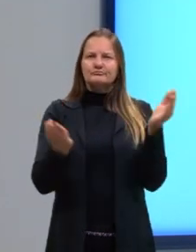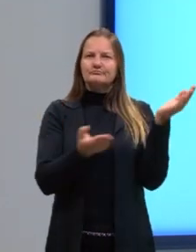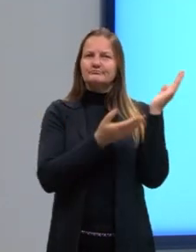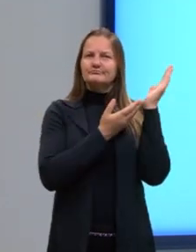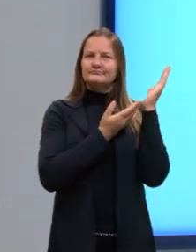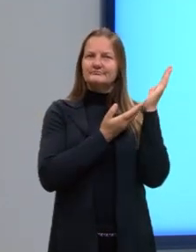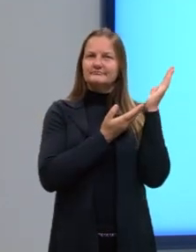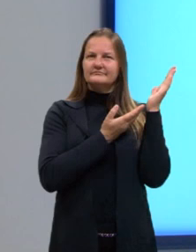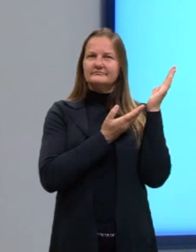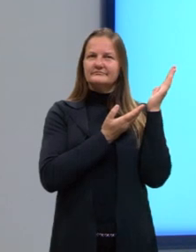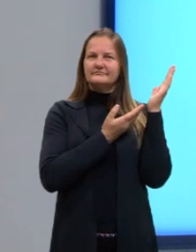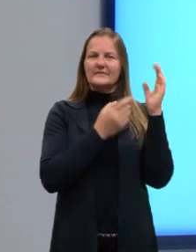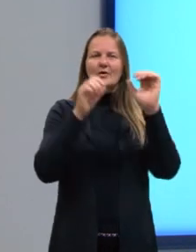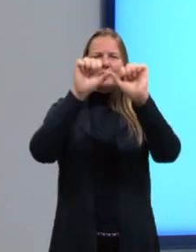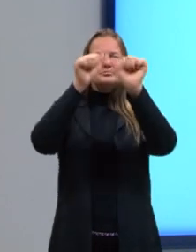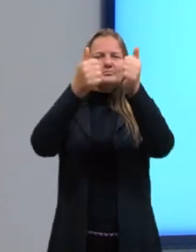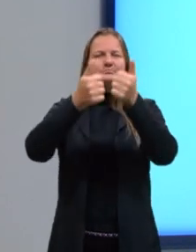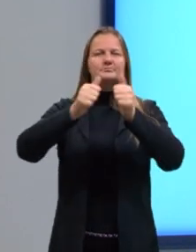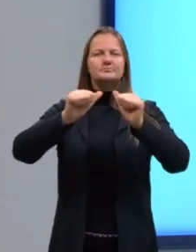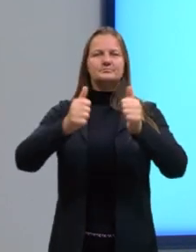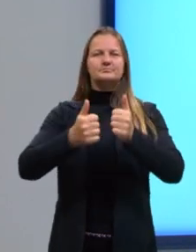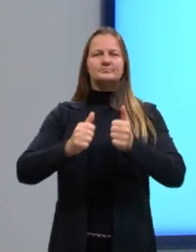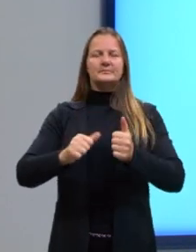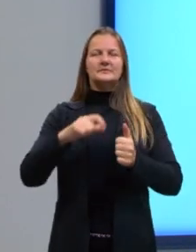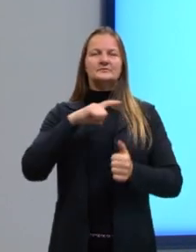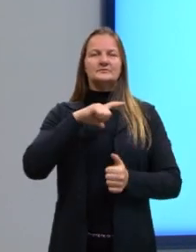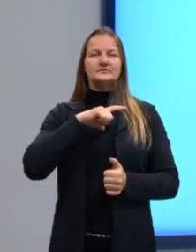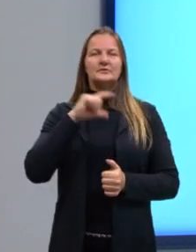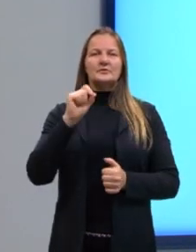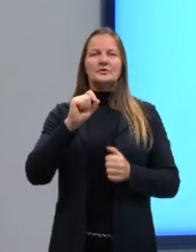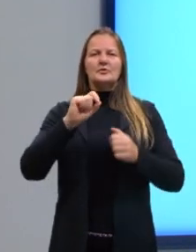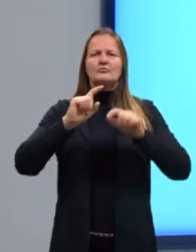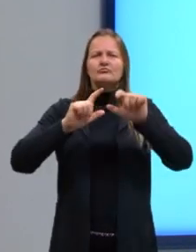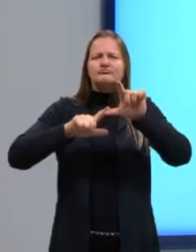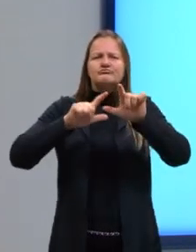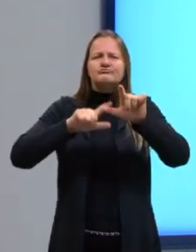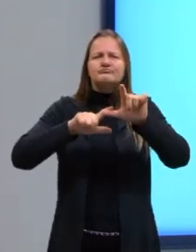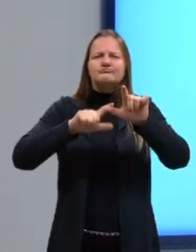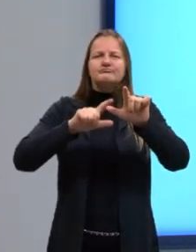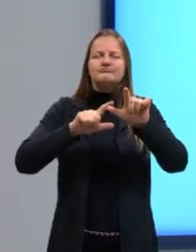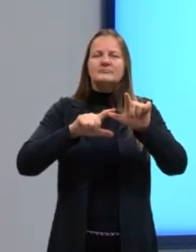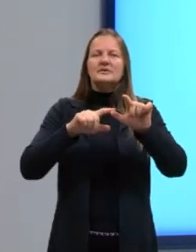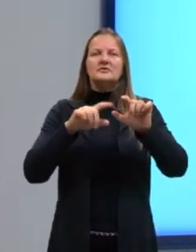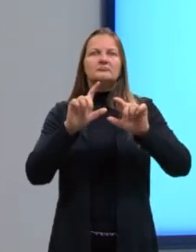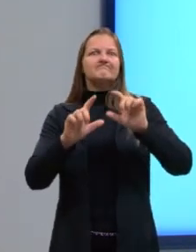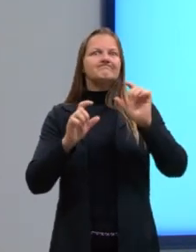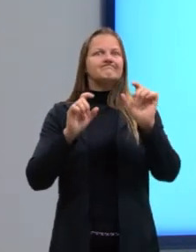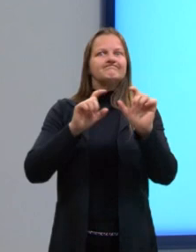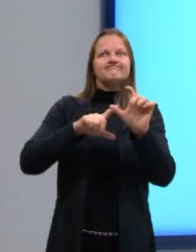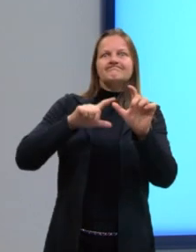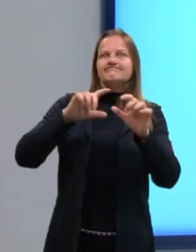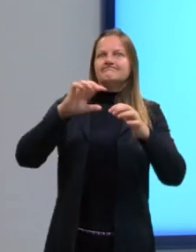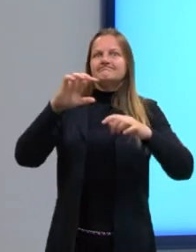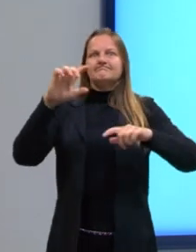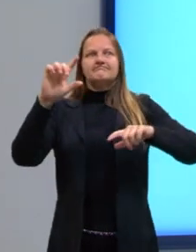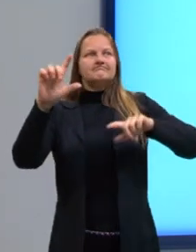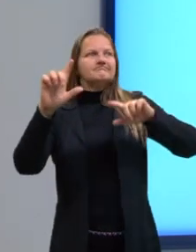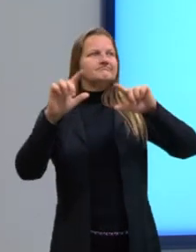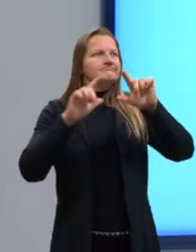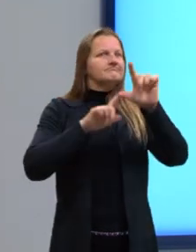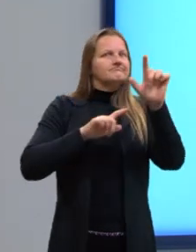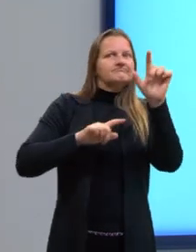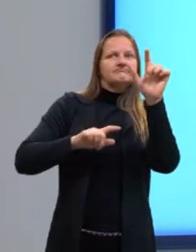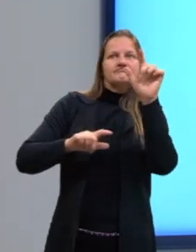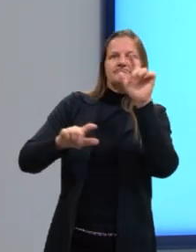temos uma imagem que tem muitas letras, muitas letras soltas. Essa foi a imagem